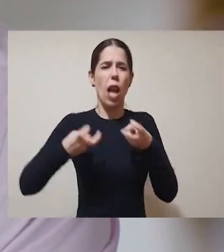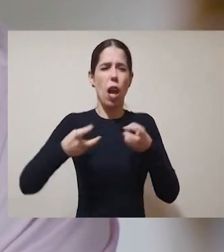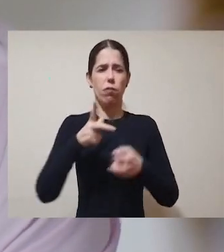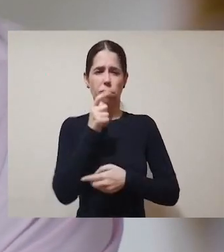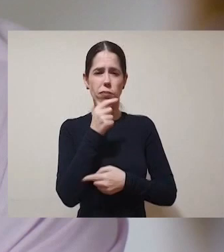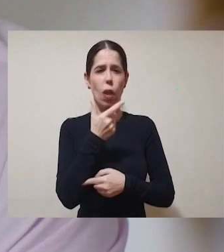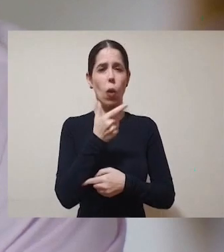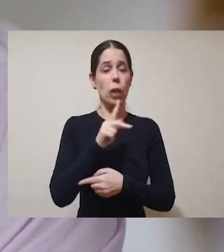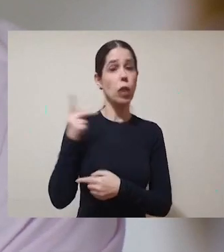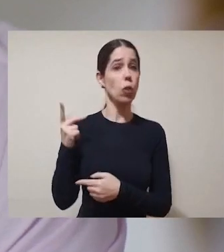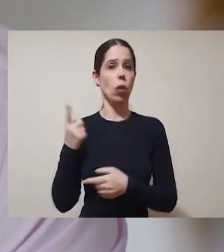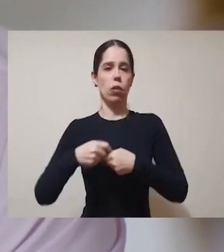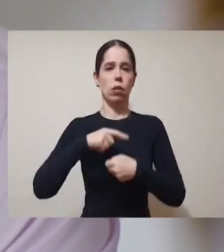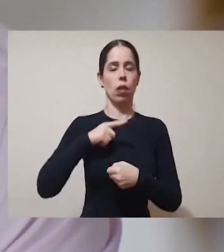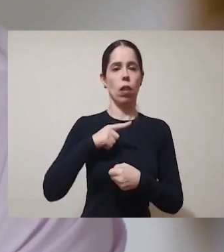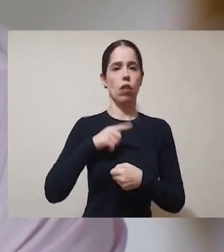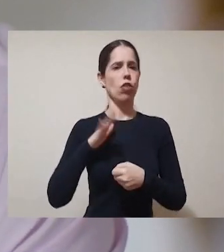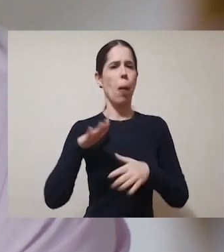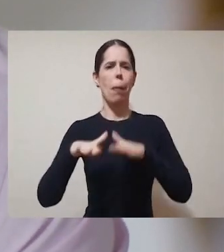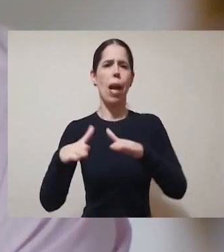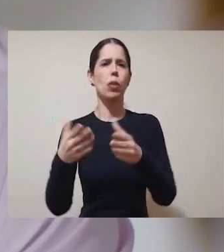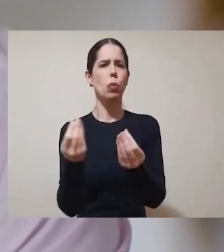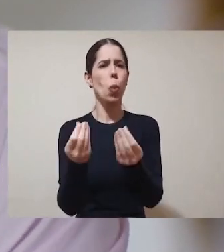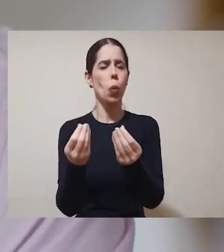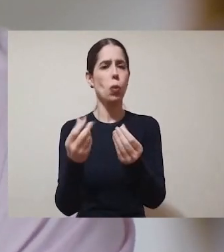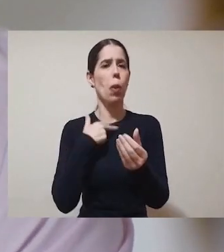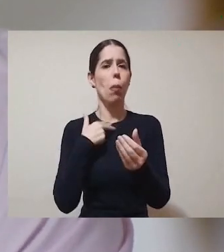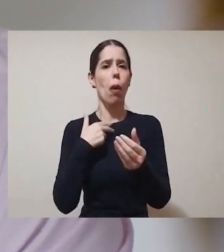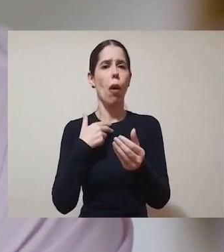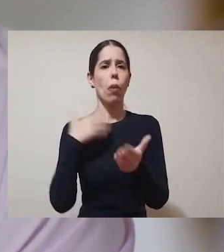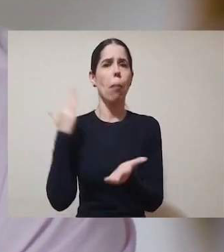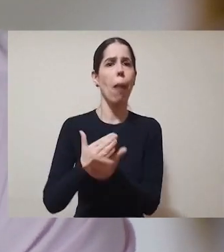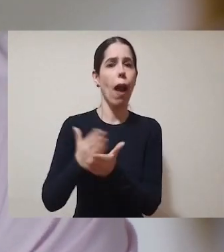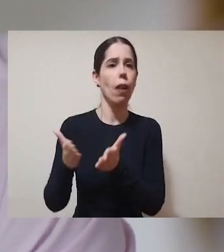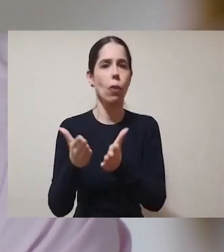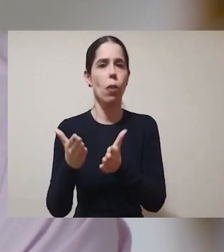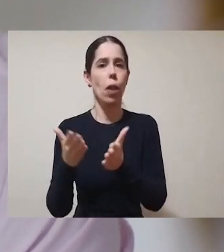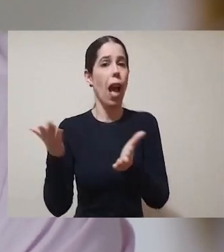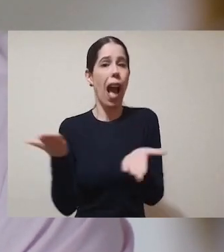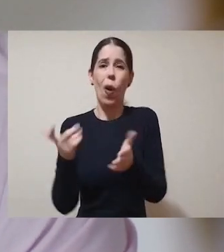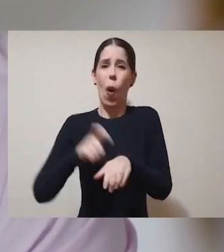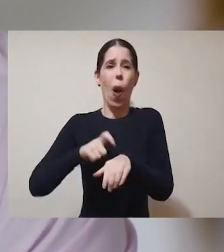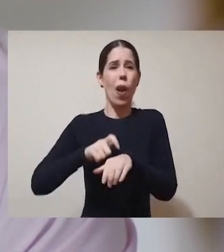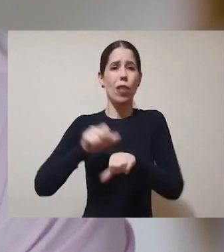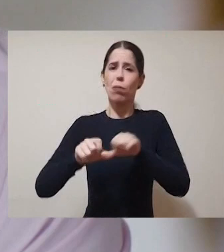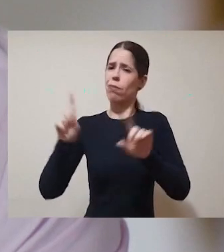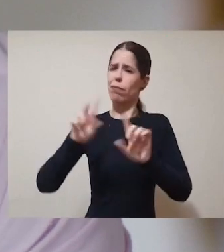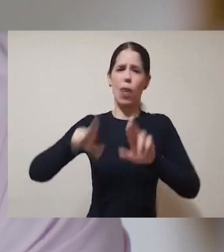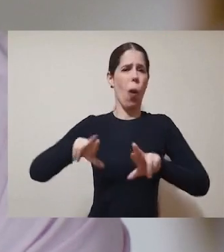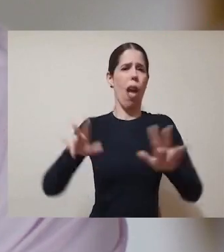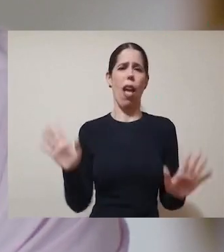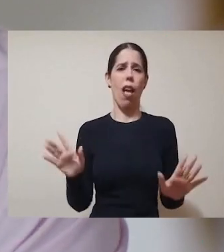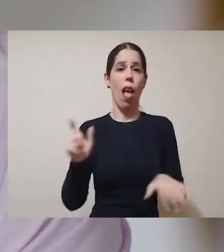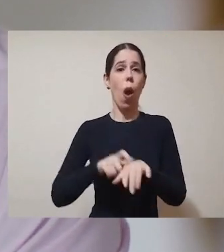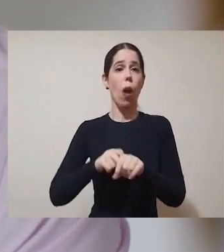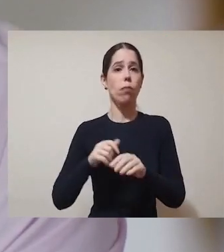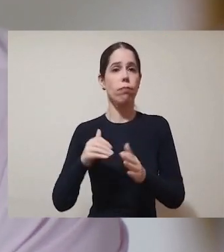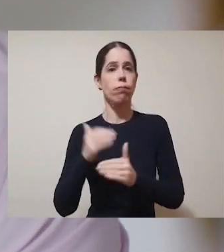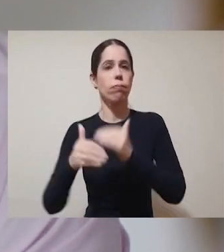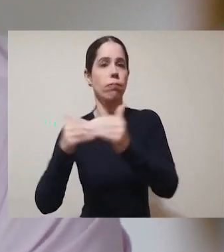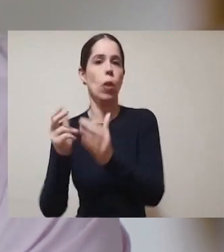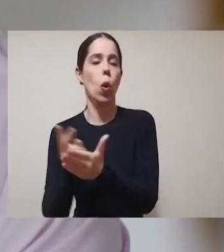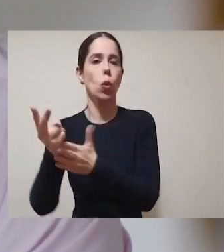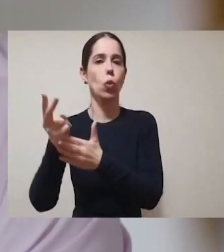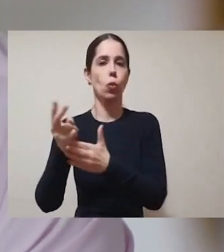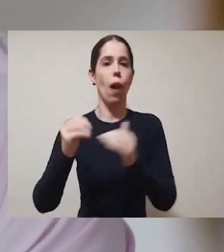Já demos muitos passos e não podemos parar no meio do caminho. Agora não é hora de mudar. É hora de seguir em frente,